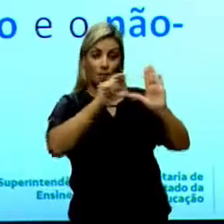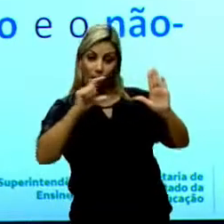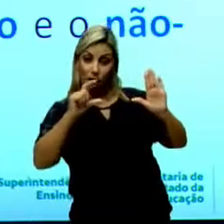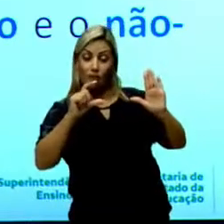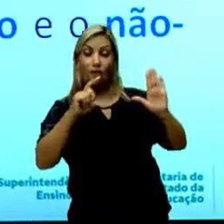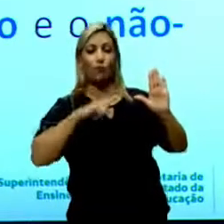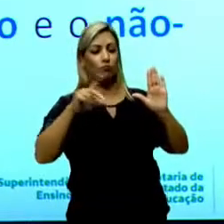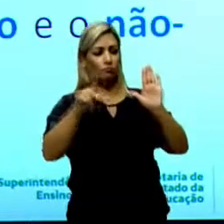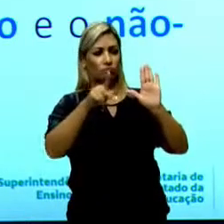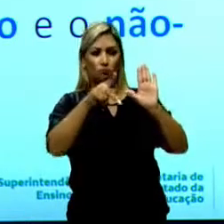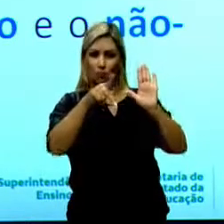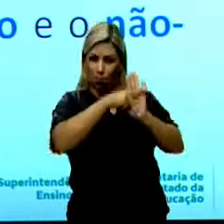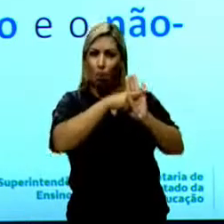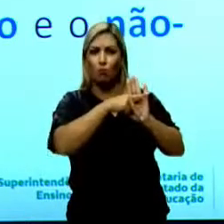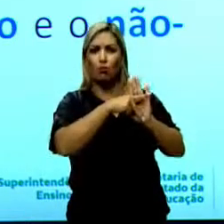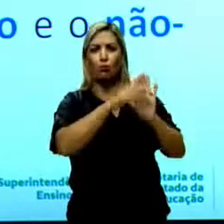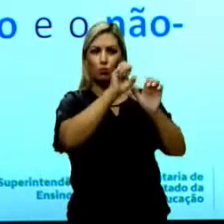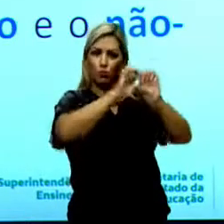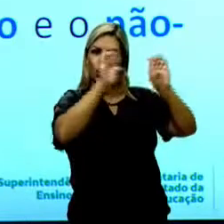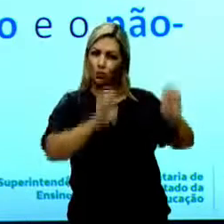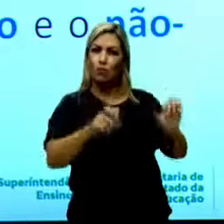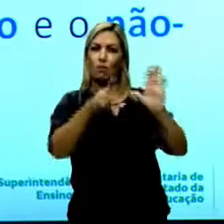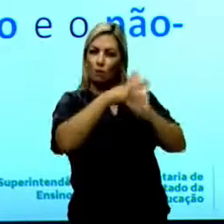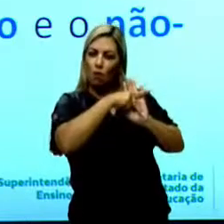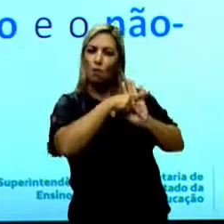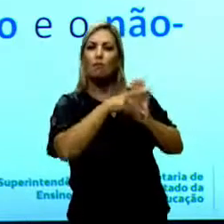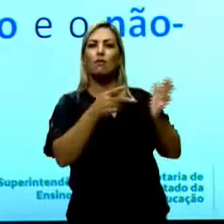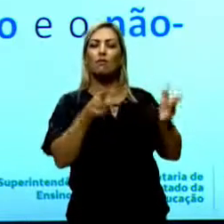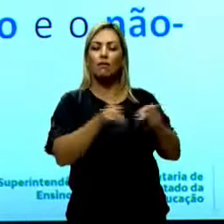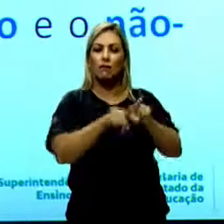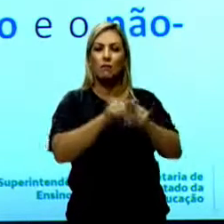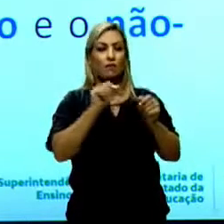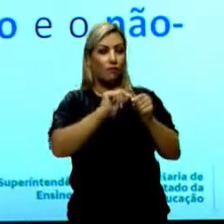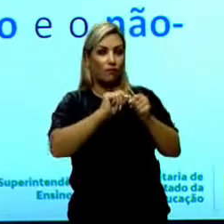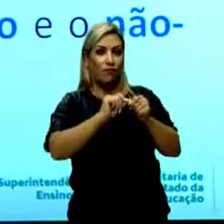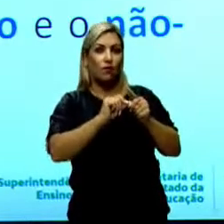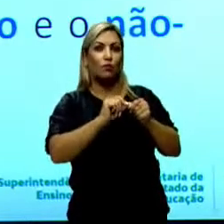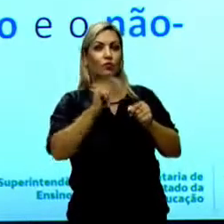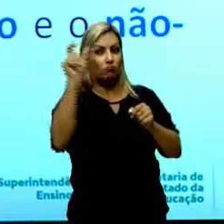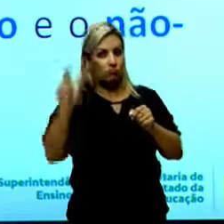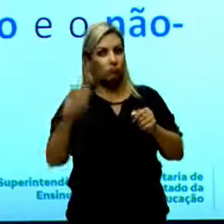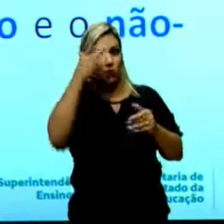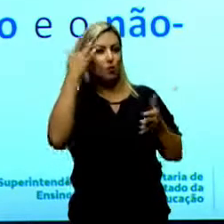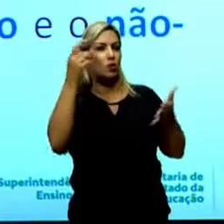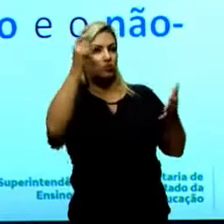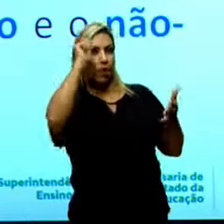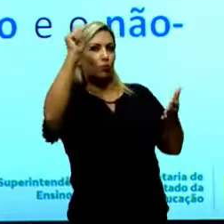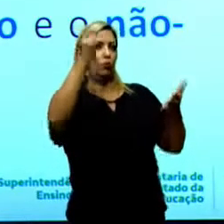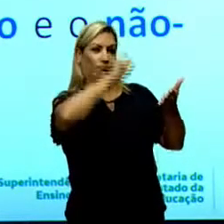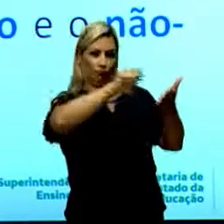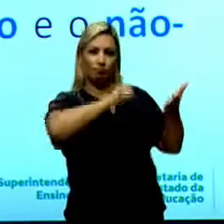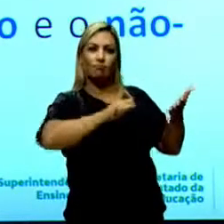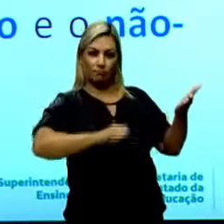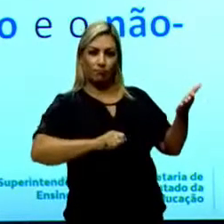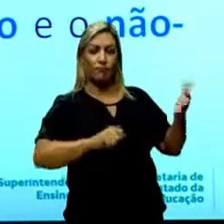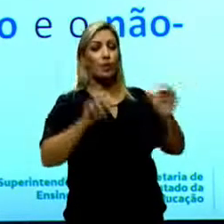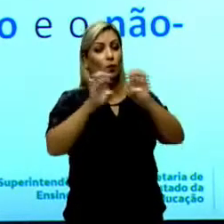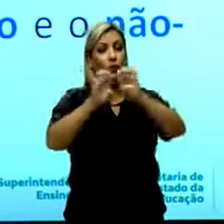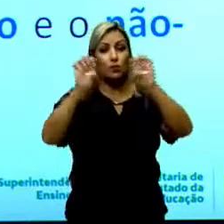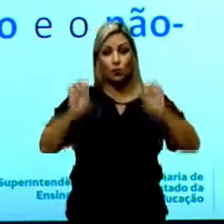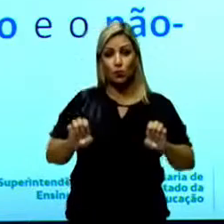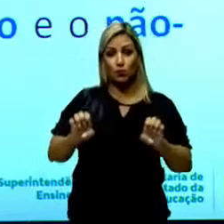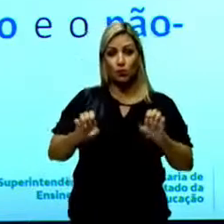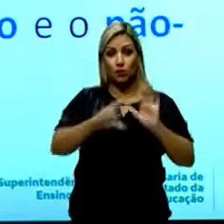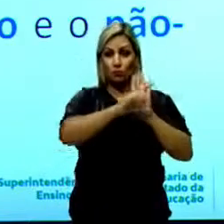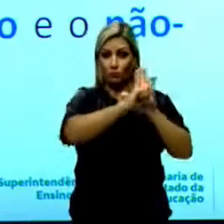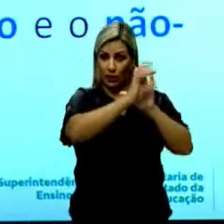com estilo próprio, uma estrutura própria, produzida por certo sujeito. A estrutura de um texto, ele varia de acordo com